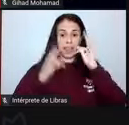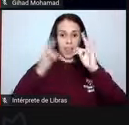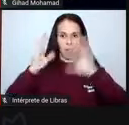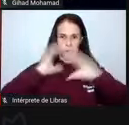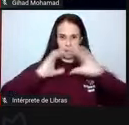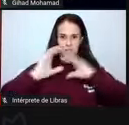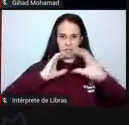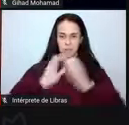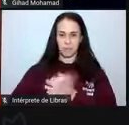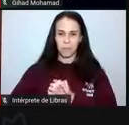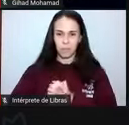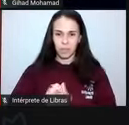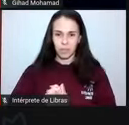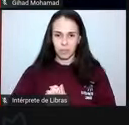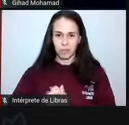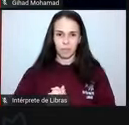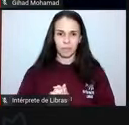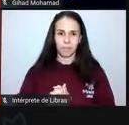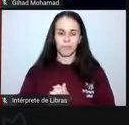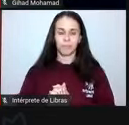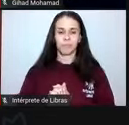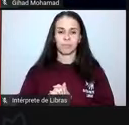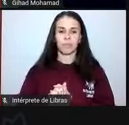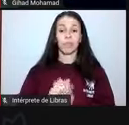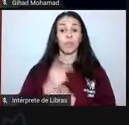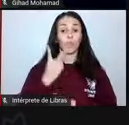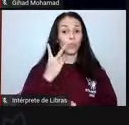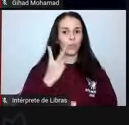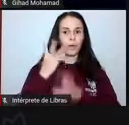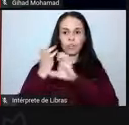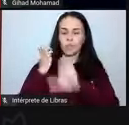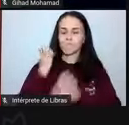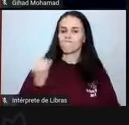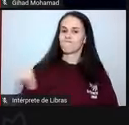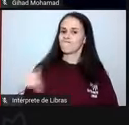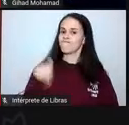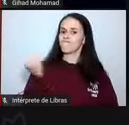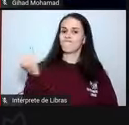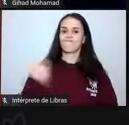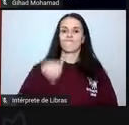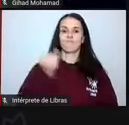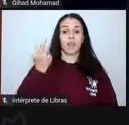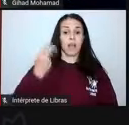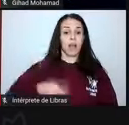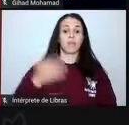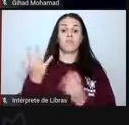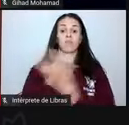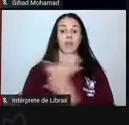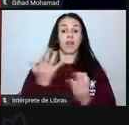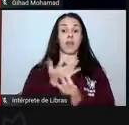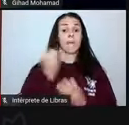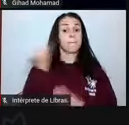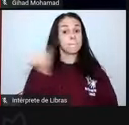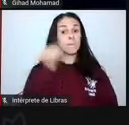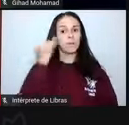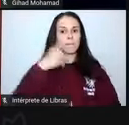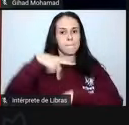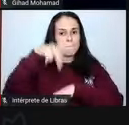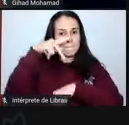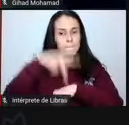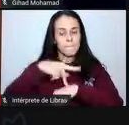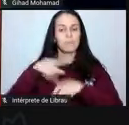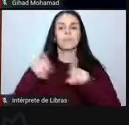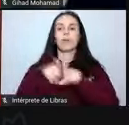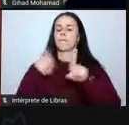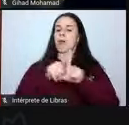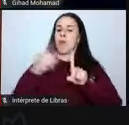são duas engenharias na sede, de alta relevância estratégica para o país, também com pactuação de